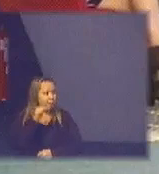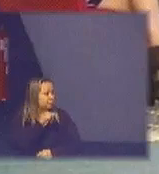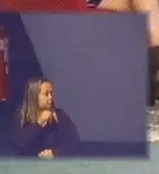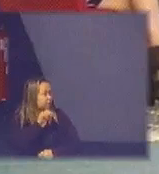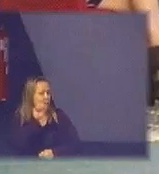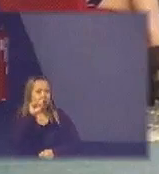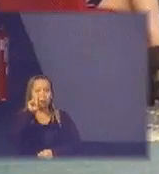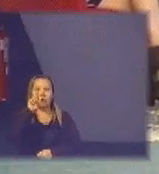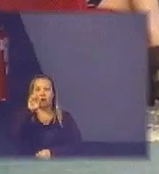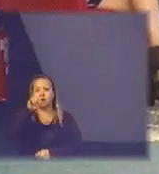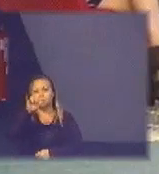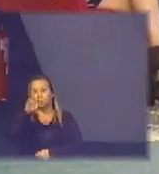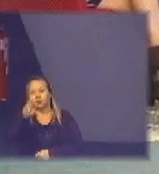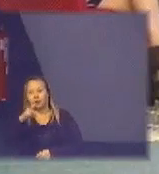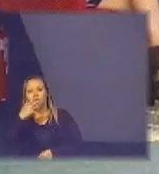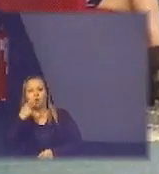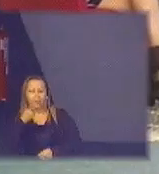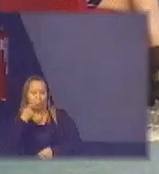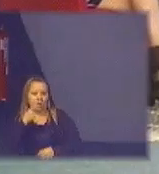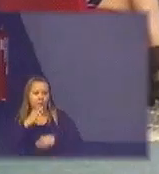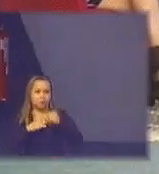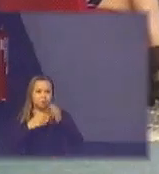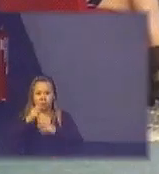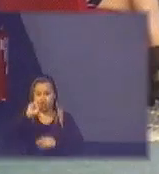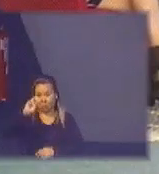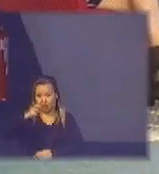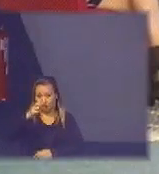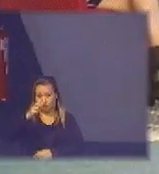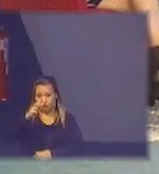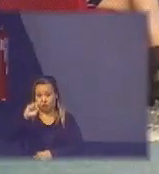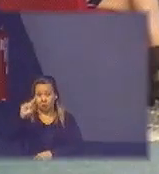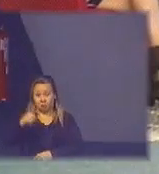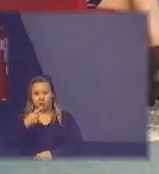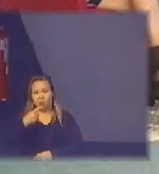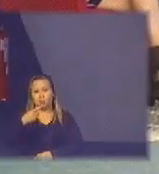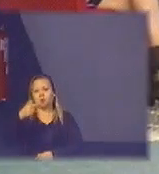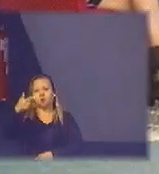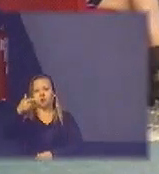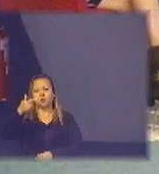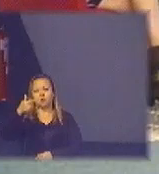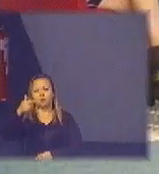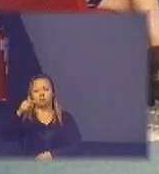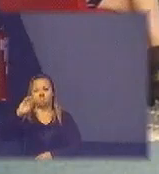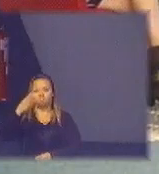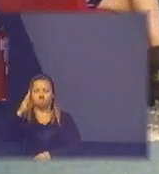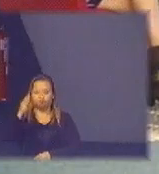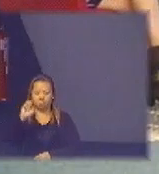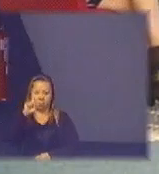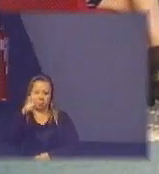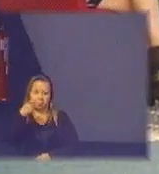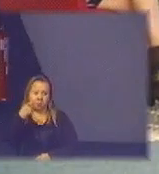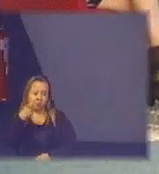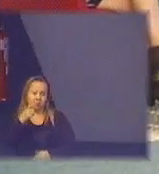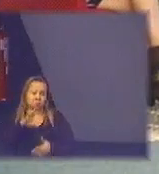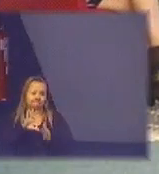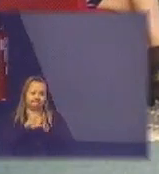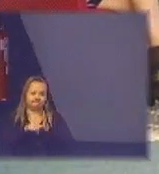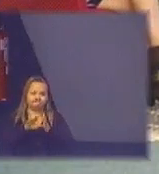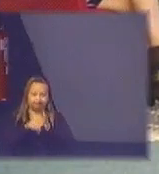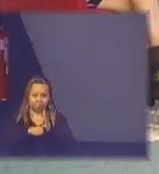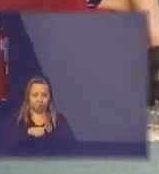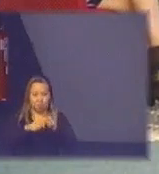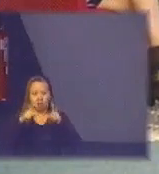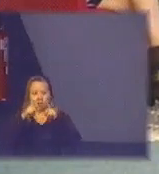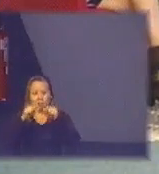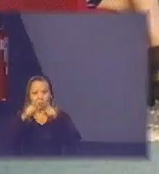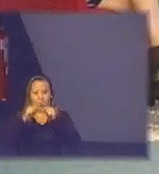ativo de um coletor de 5 mil reais é muito grande eu quero dizer 5,2 bilhões é o calote que não vai ser pago Brasília gasta